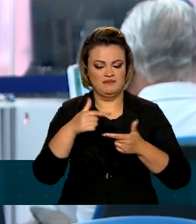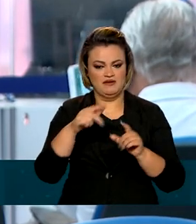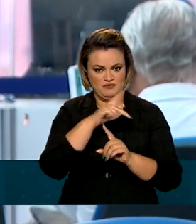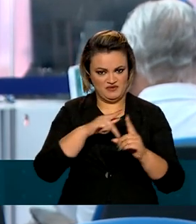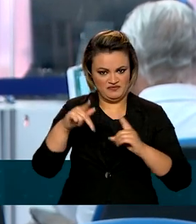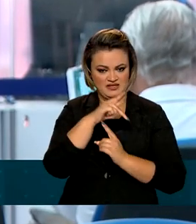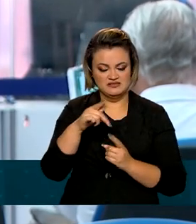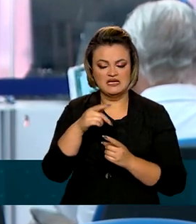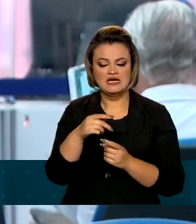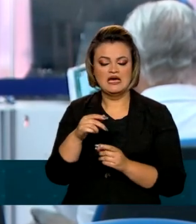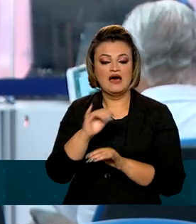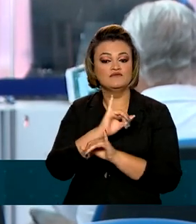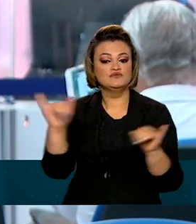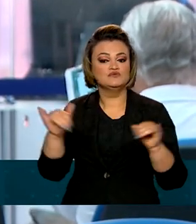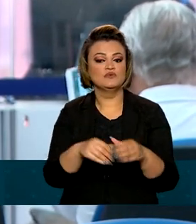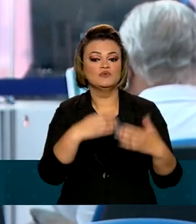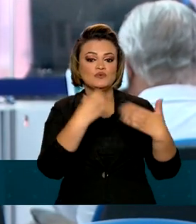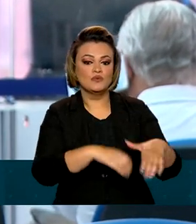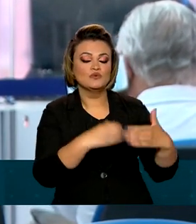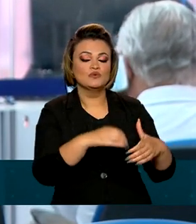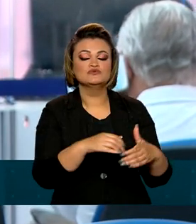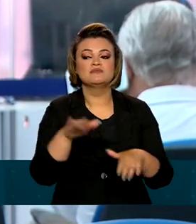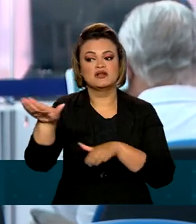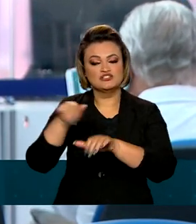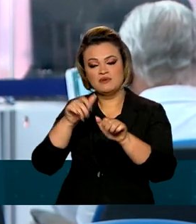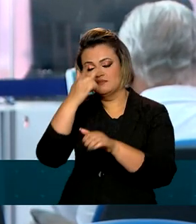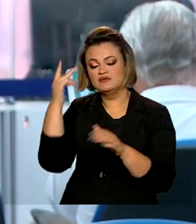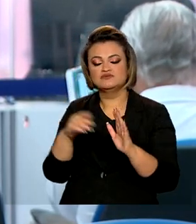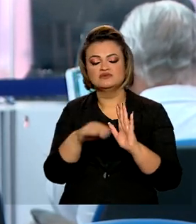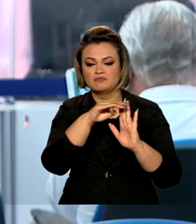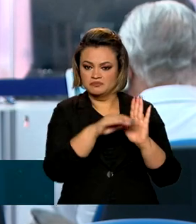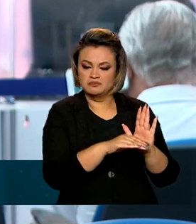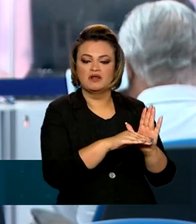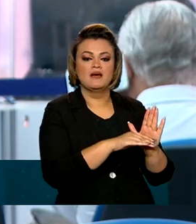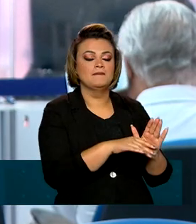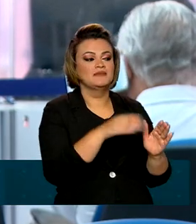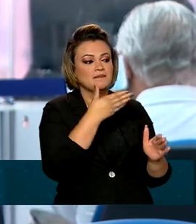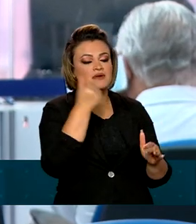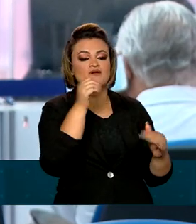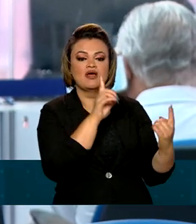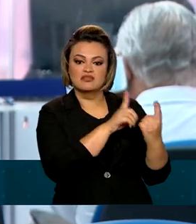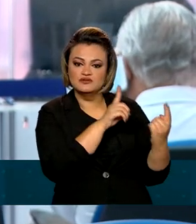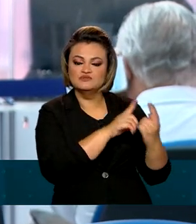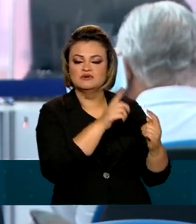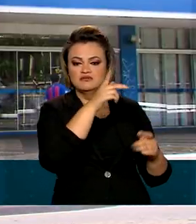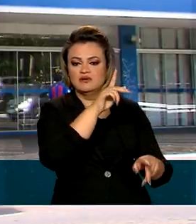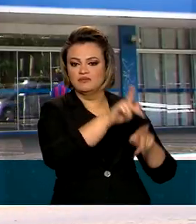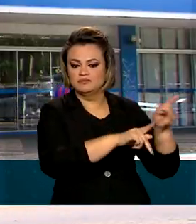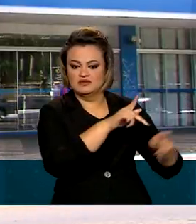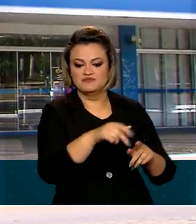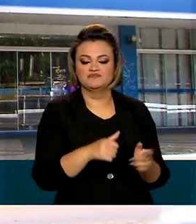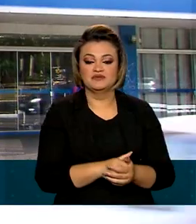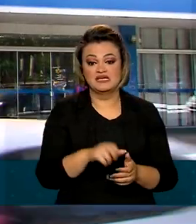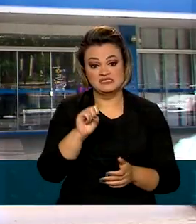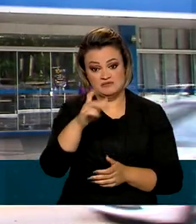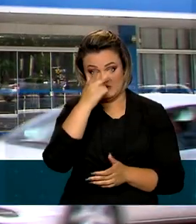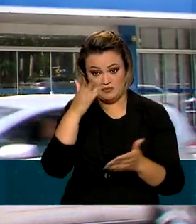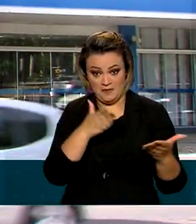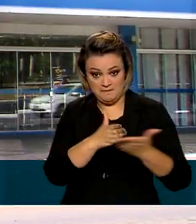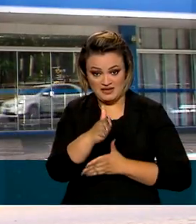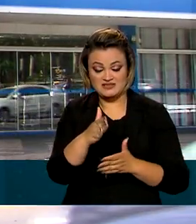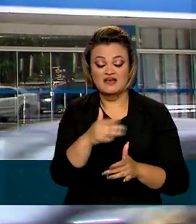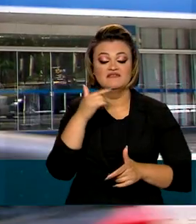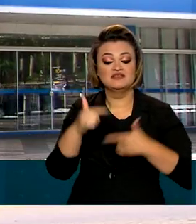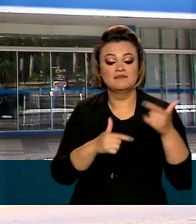ideia com o concurso é reforçar o quadro de pessoal e, com isso, melhorar o atendimento à população. Quem for aprovado vai